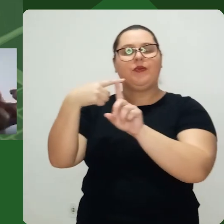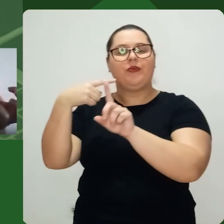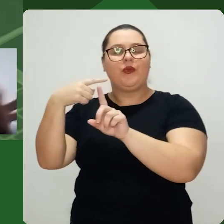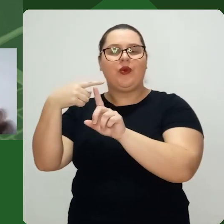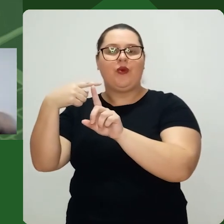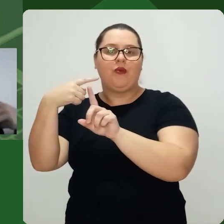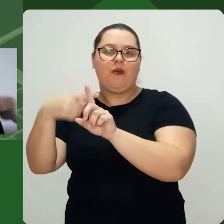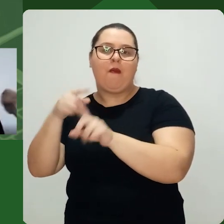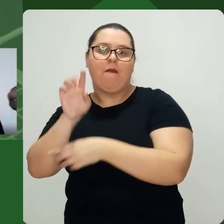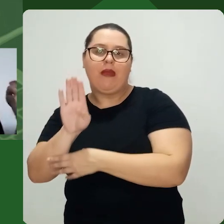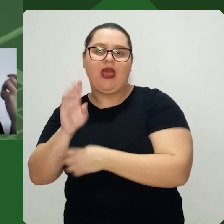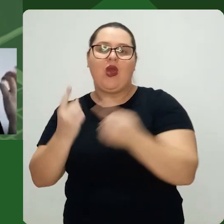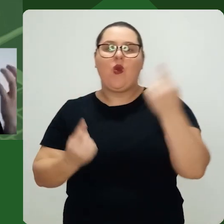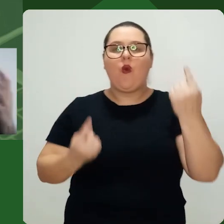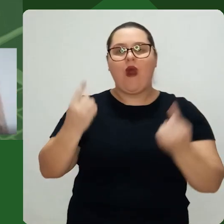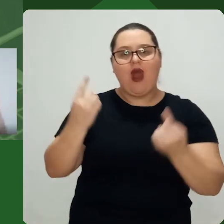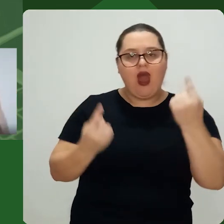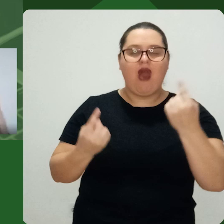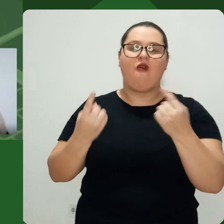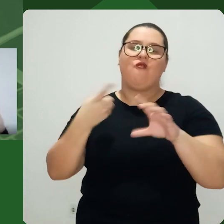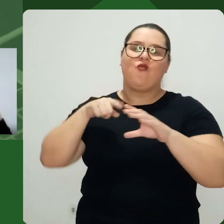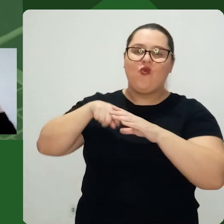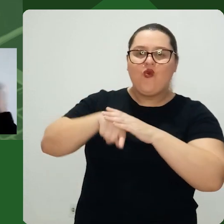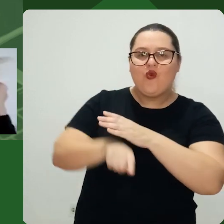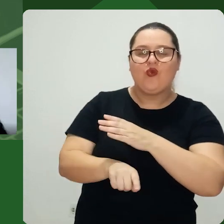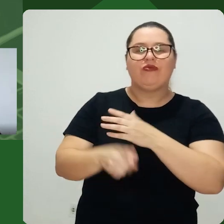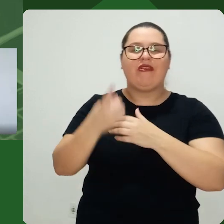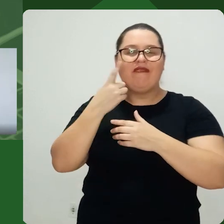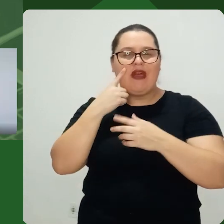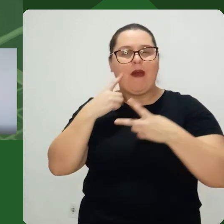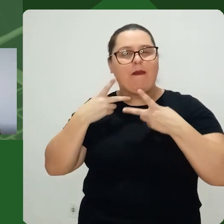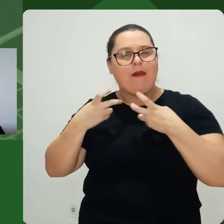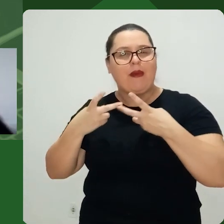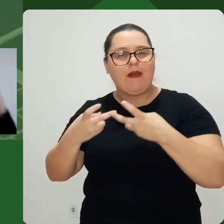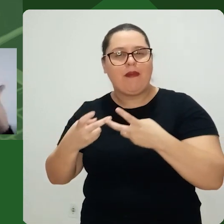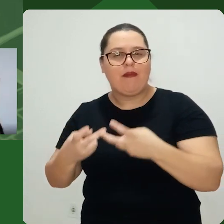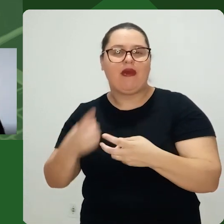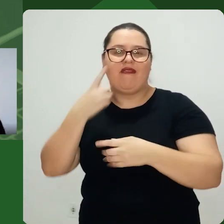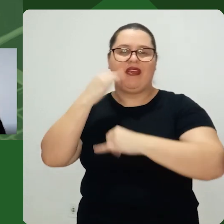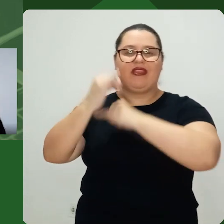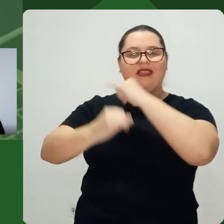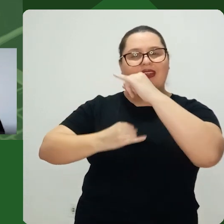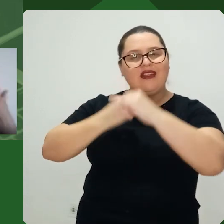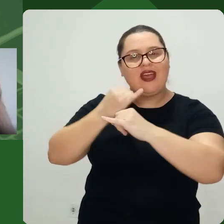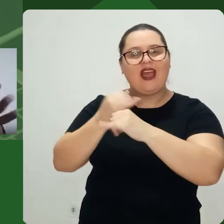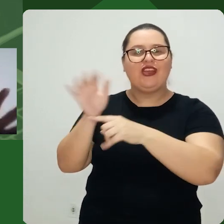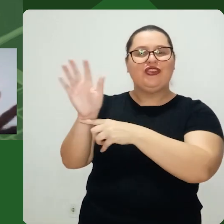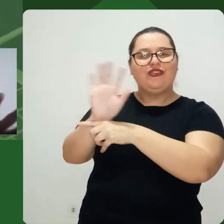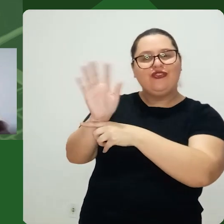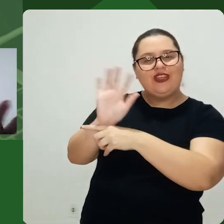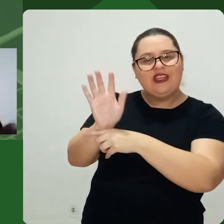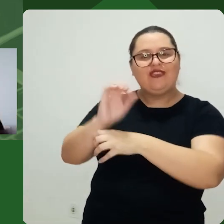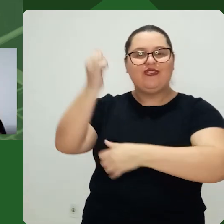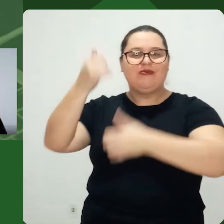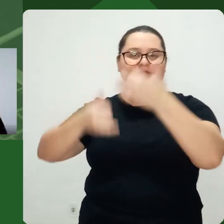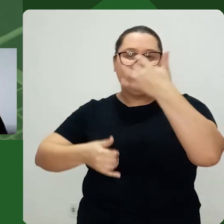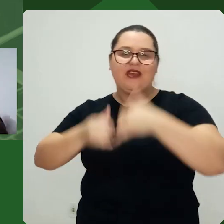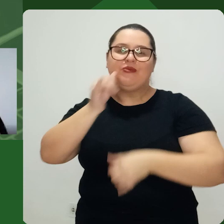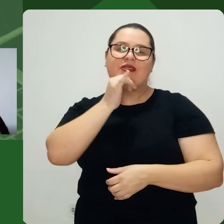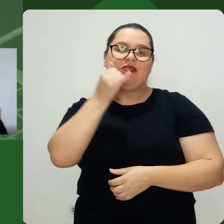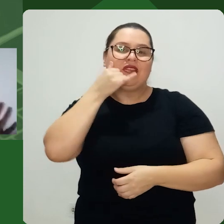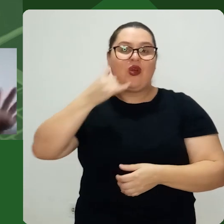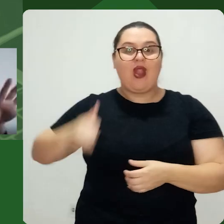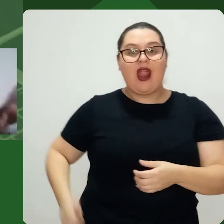Do produto B Então eu tive que pesquisar Eu tive que ir a fundo Eu tive que procurar Quem falasse Eu tive que olhar A vida na internet Para